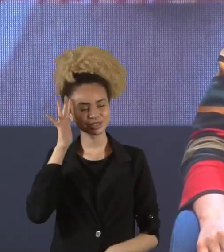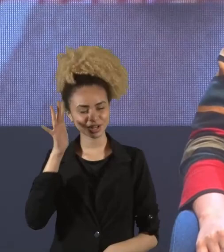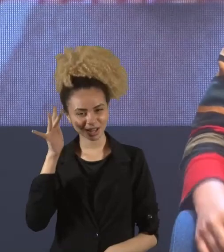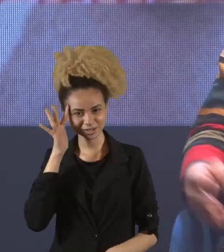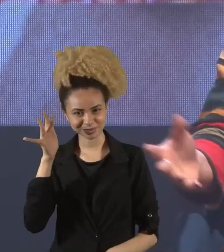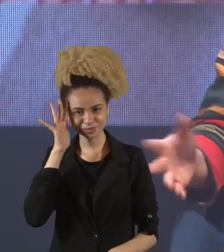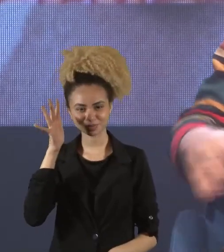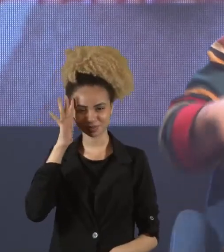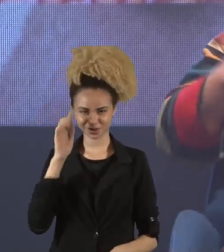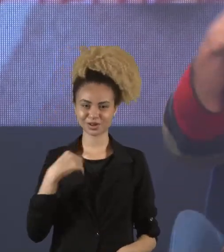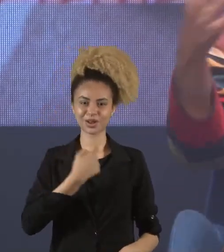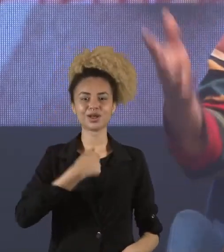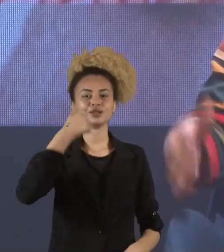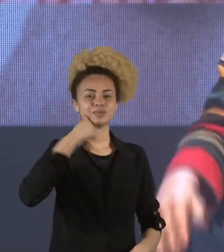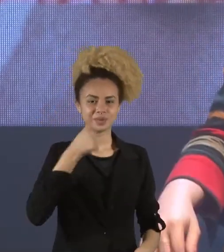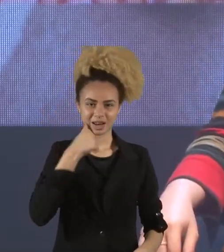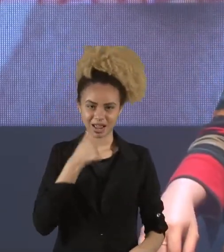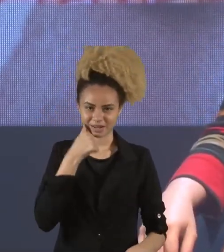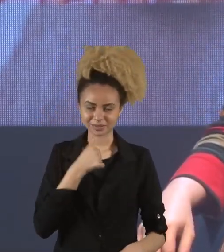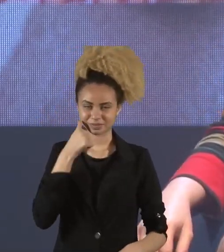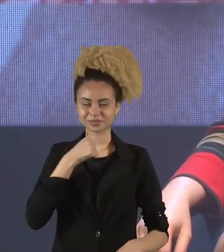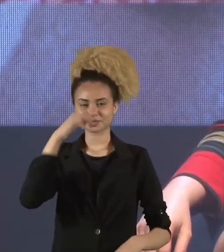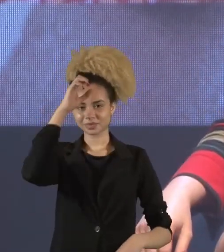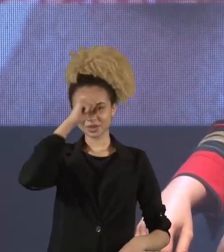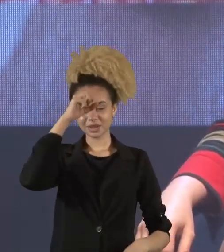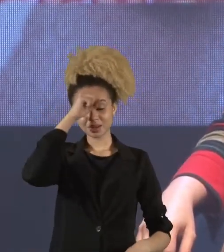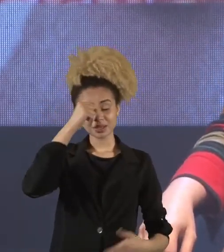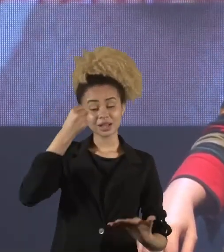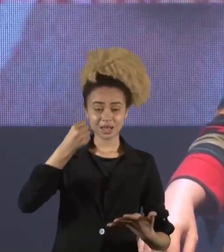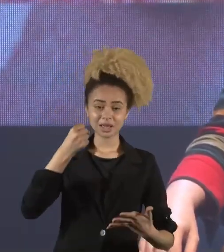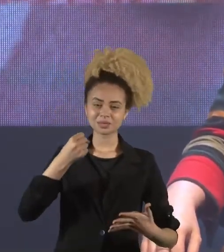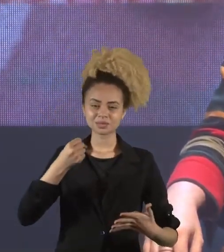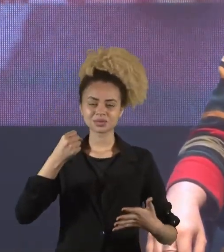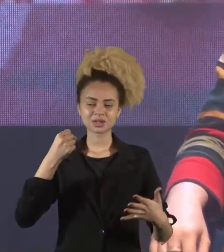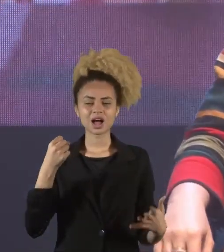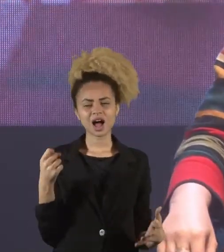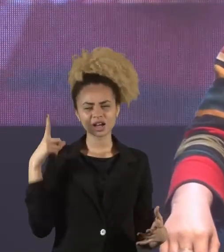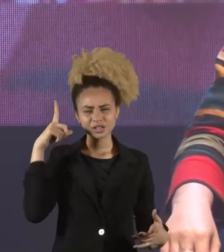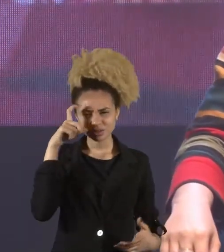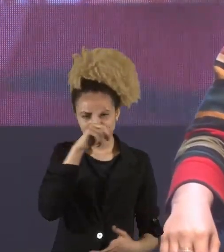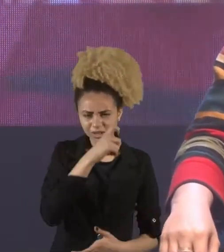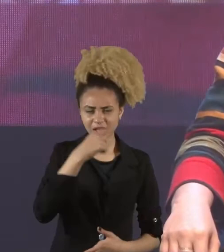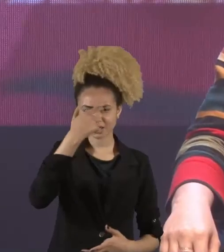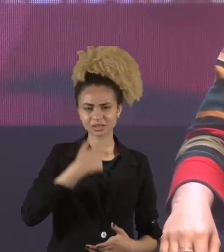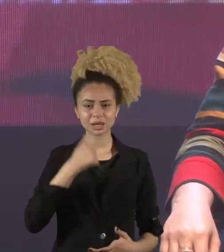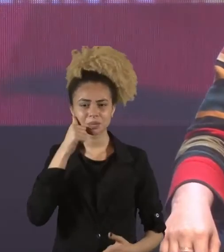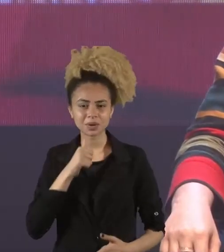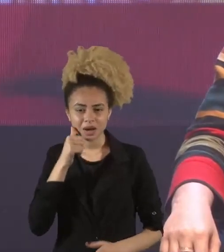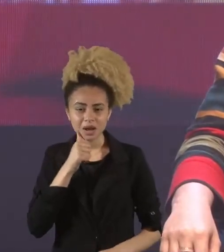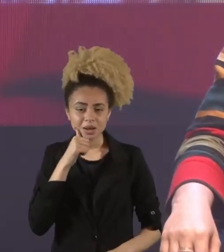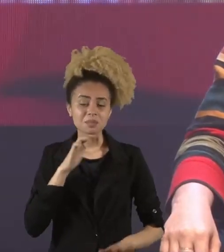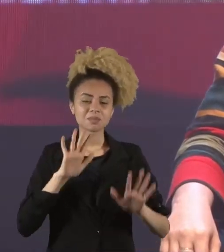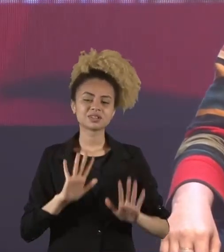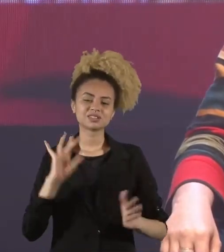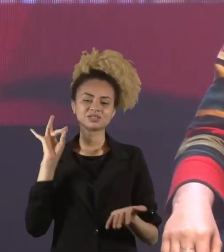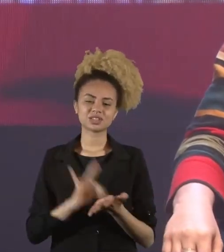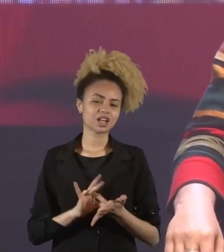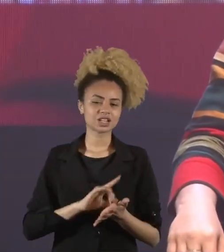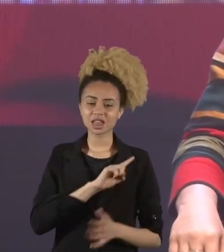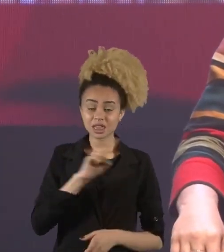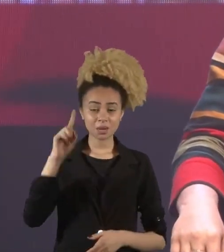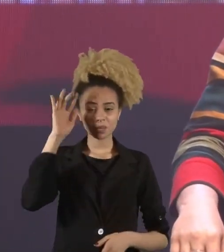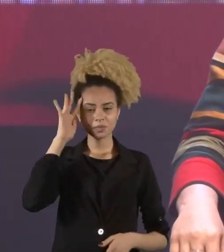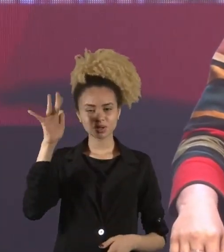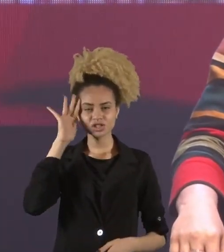nós, mulheres, aprendemos na vida as dificuldades de ser mulher, mas eu realmente não imaginava que eu